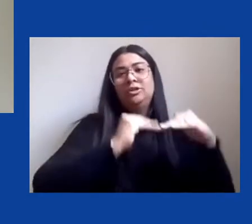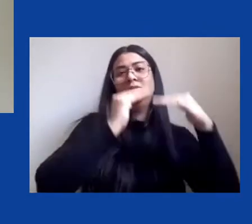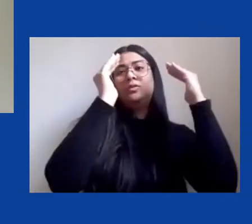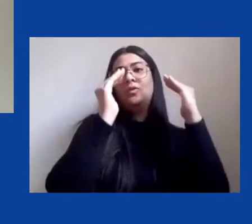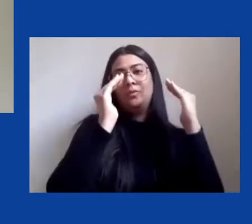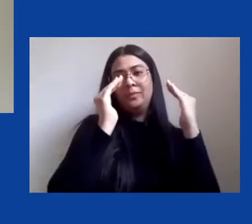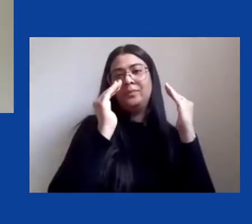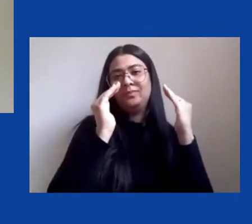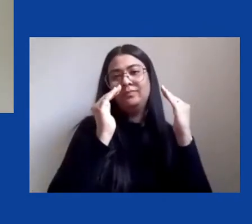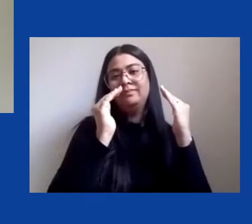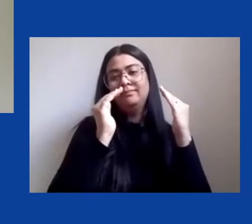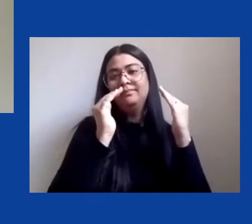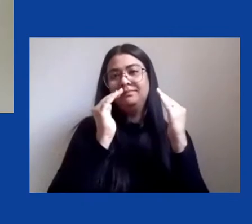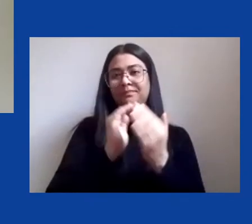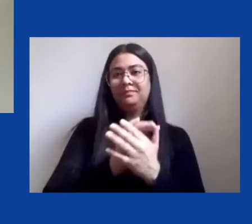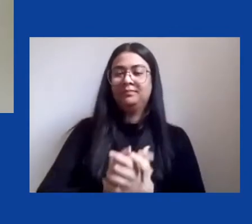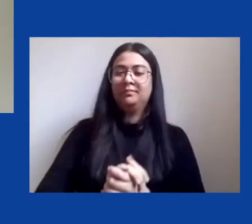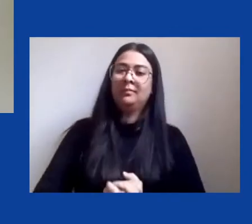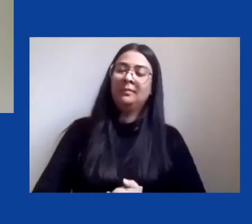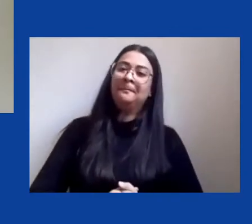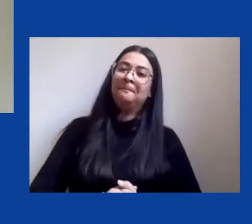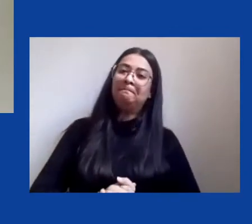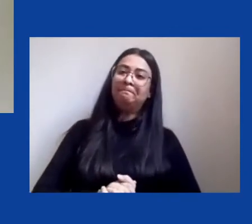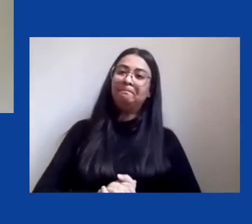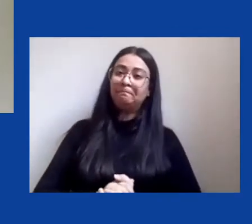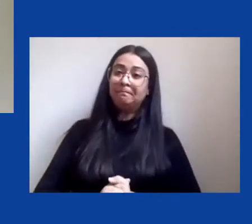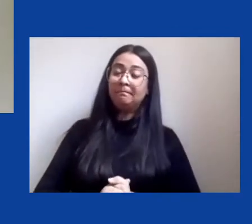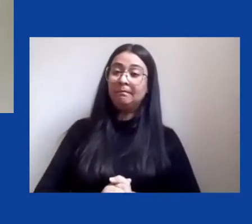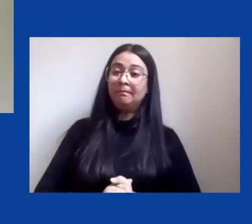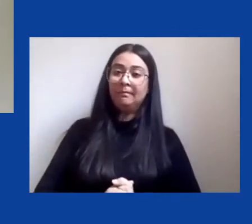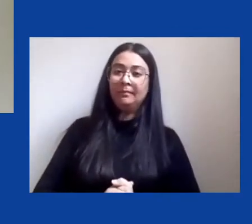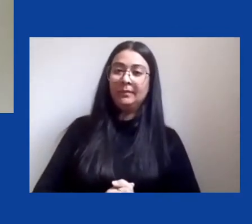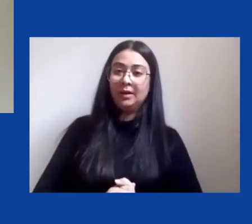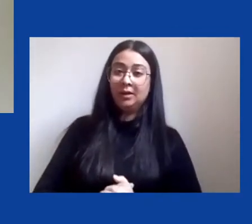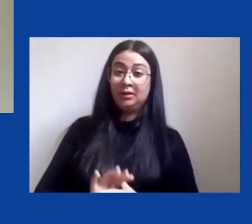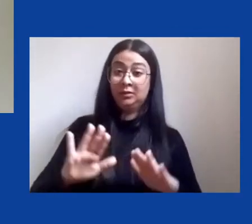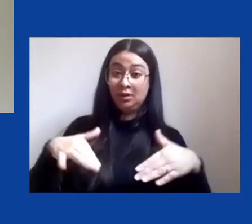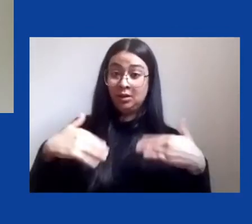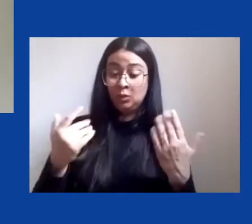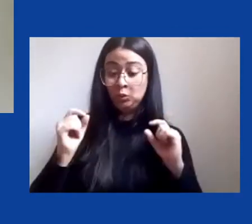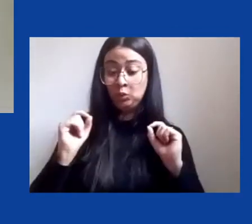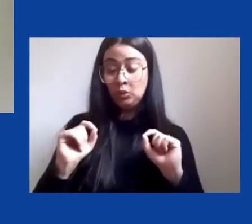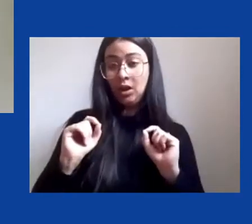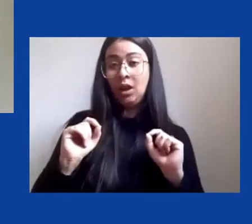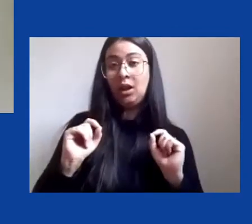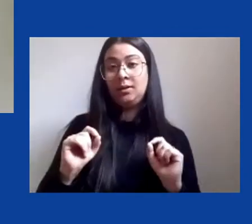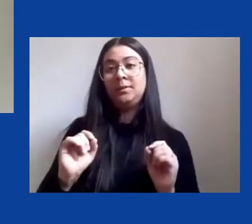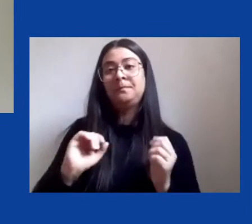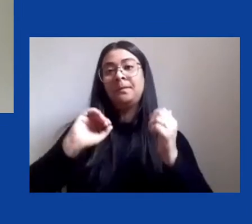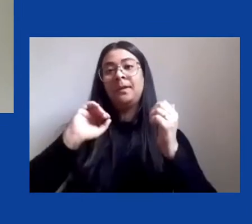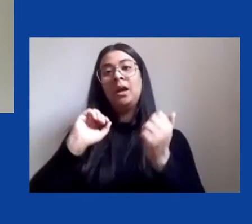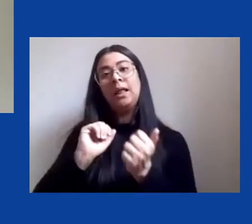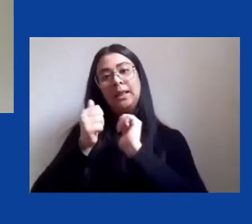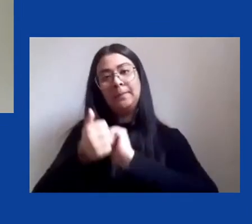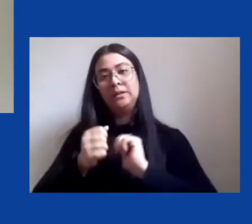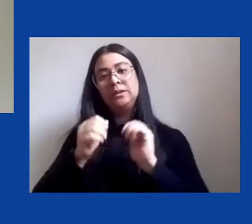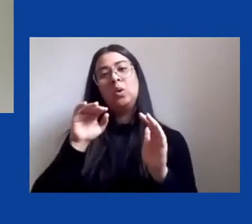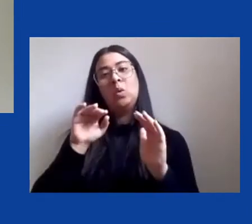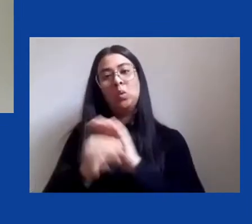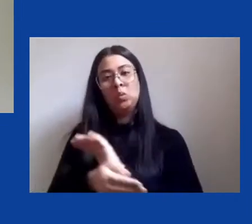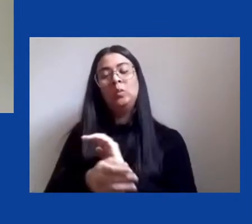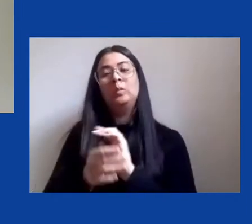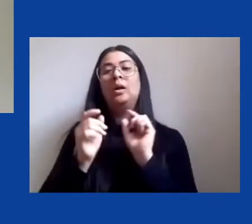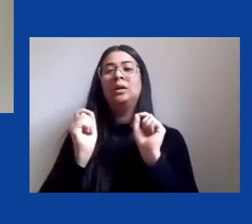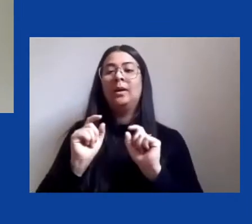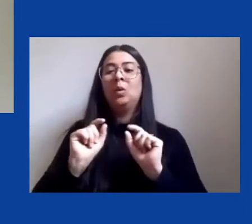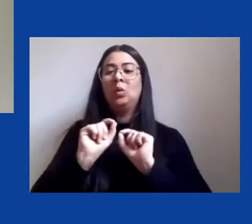autoras. Enfim, tudo se passa como se o paradigma da adequação ambiental, que sempre reivindicou maior e maior progressiva